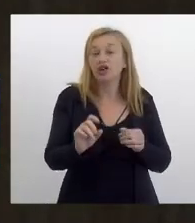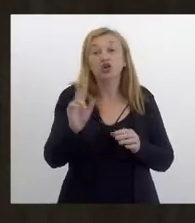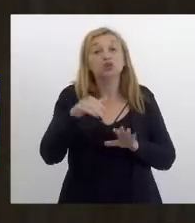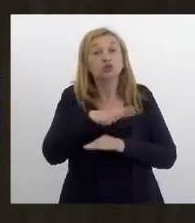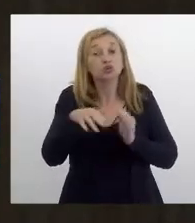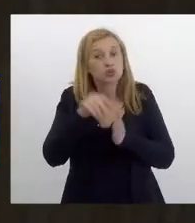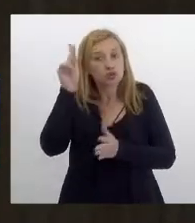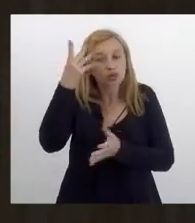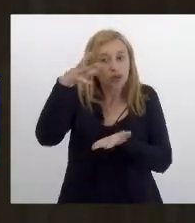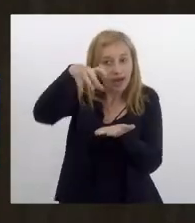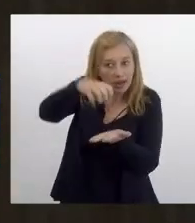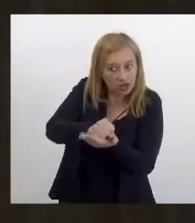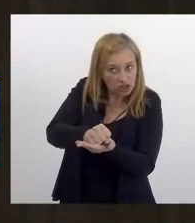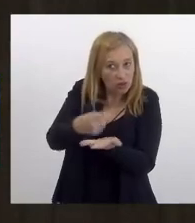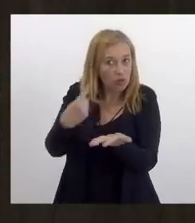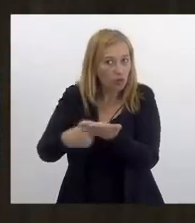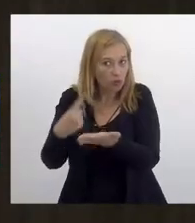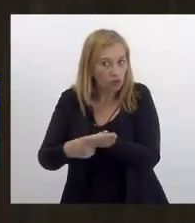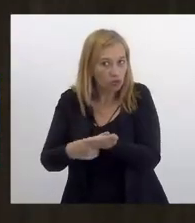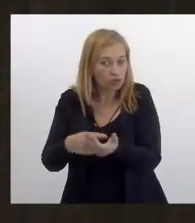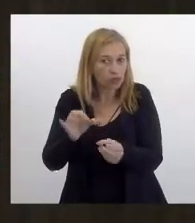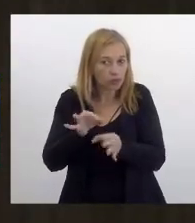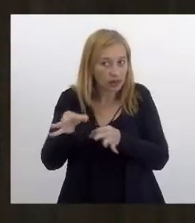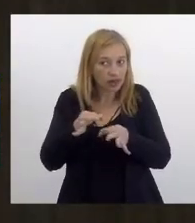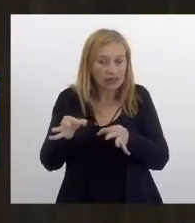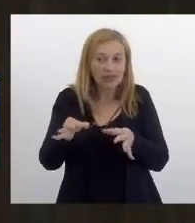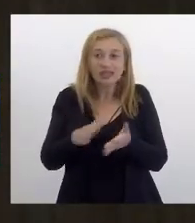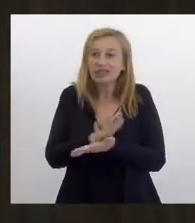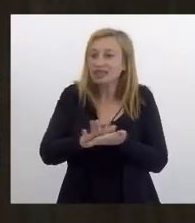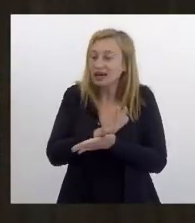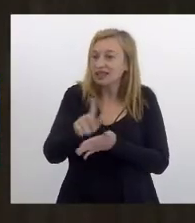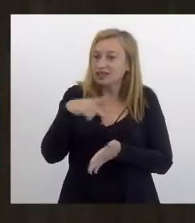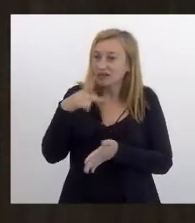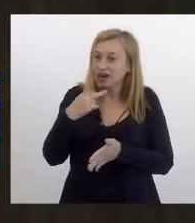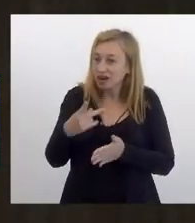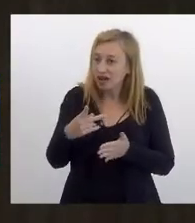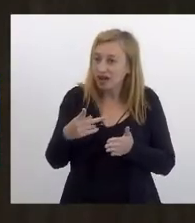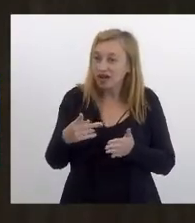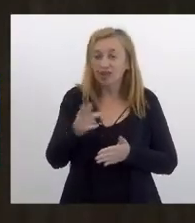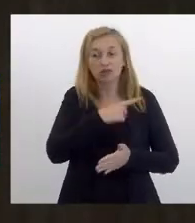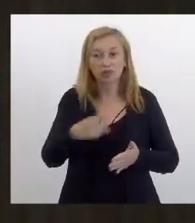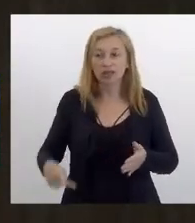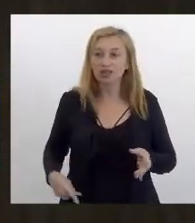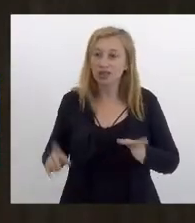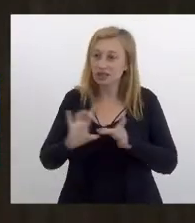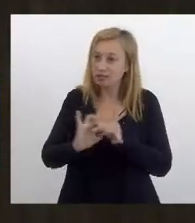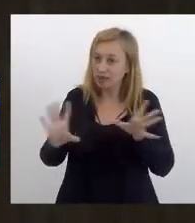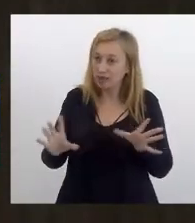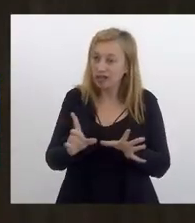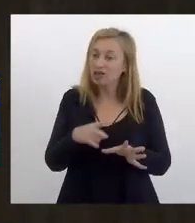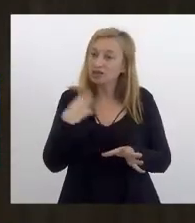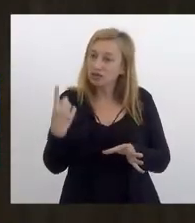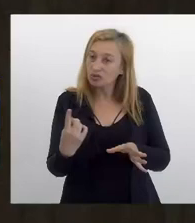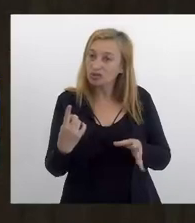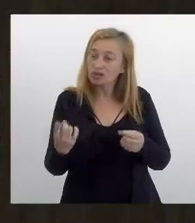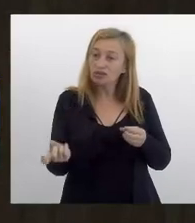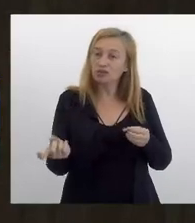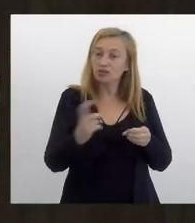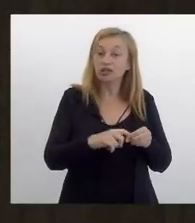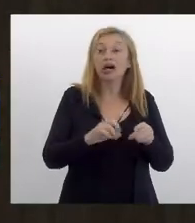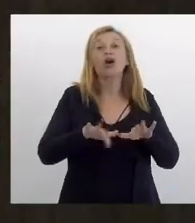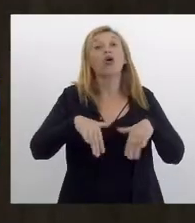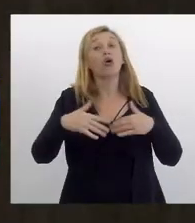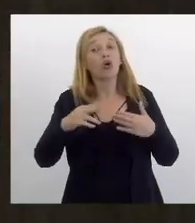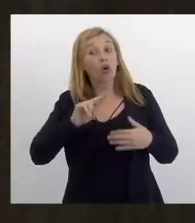deixar registrado o acordo que foi feito. Nada mais havendo a tratação da vossa excelência sem autorizar, teríamos que republicar. Ou então,